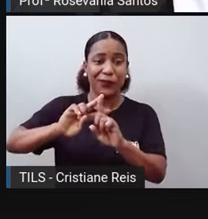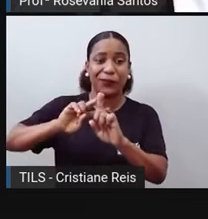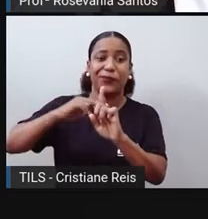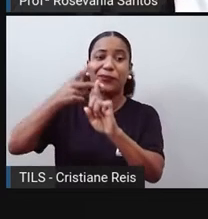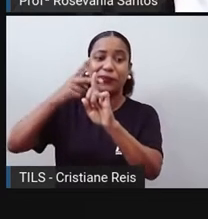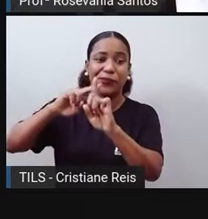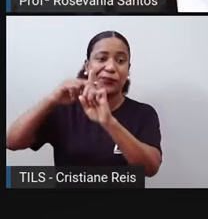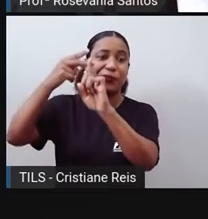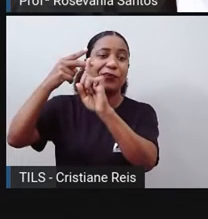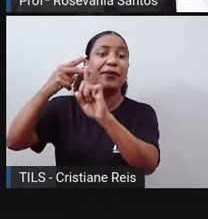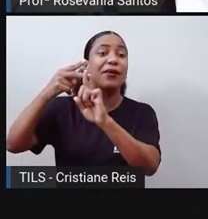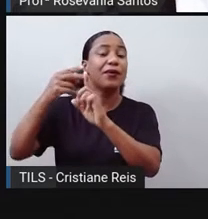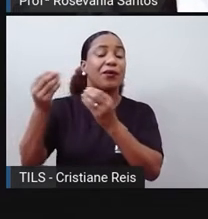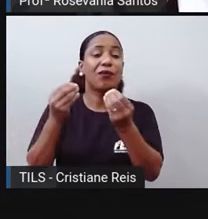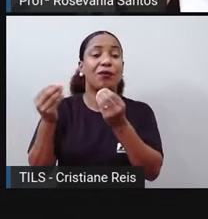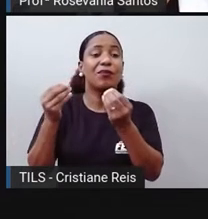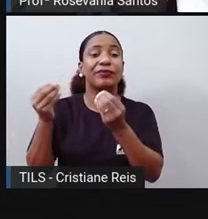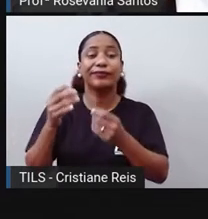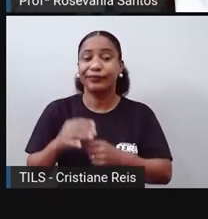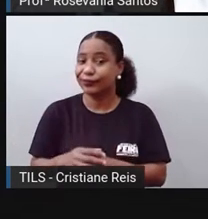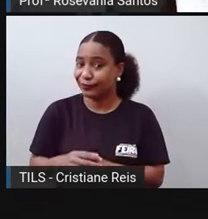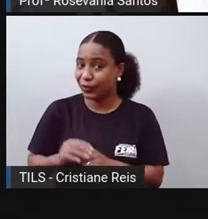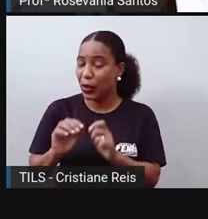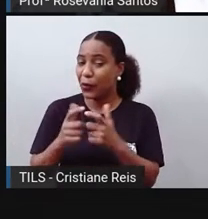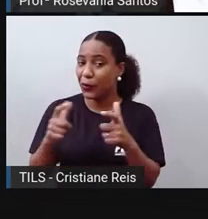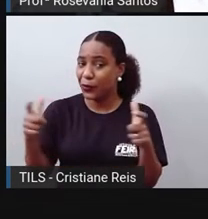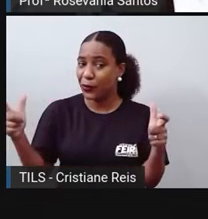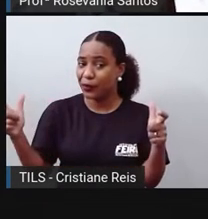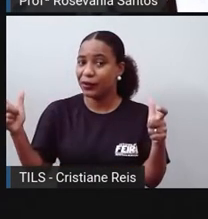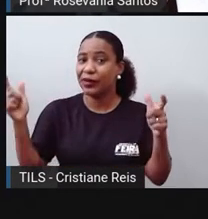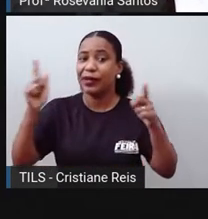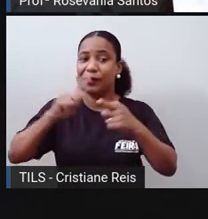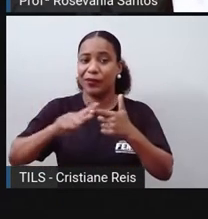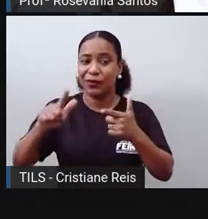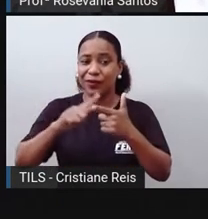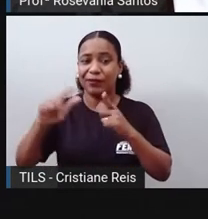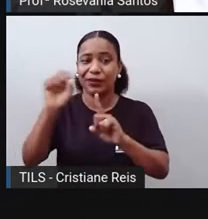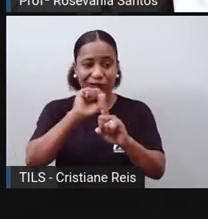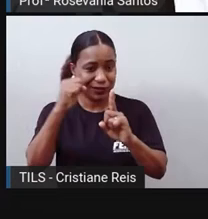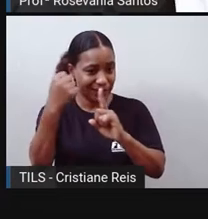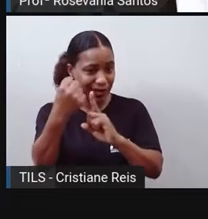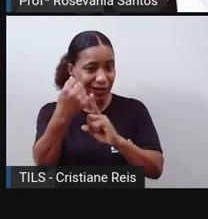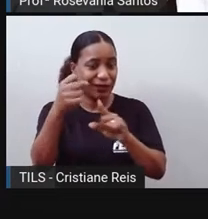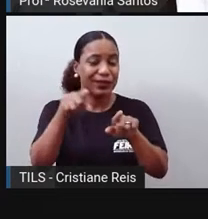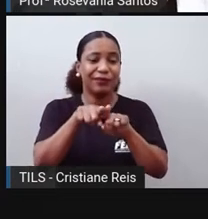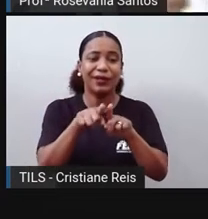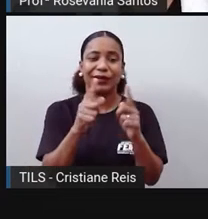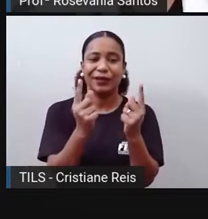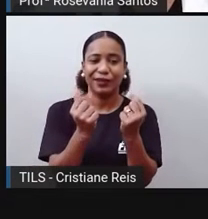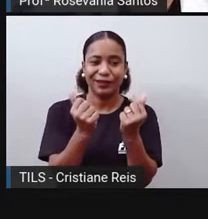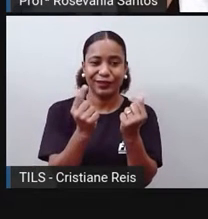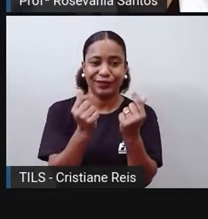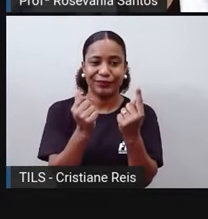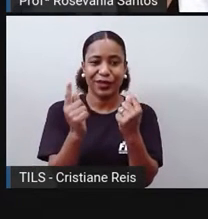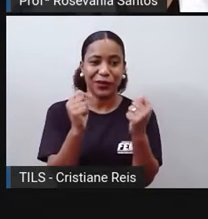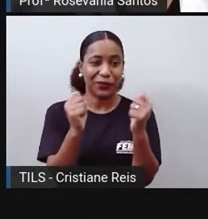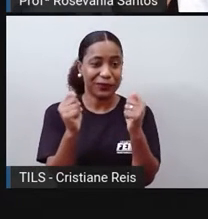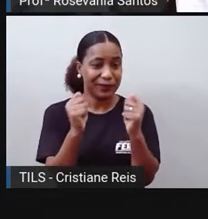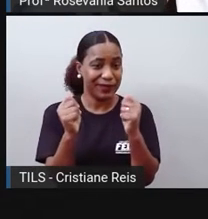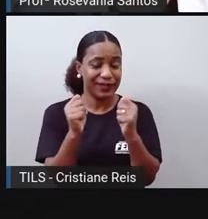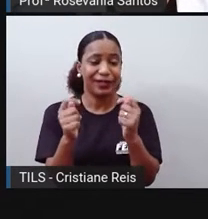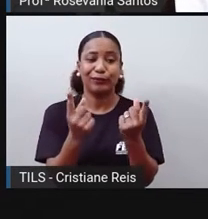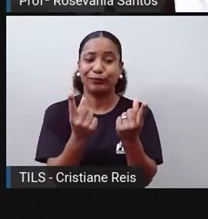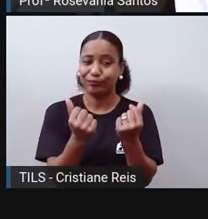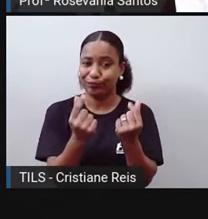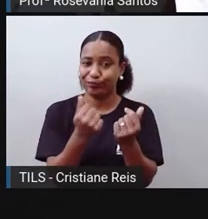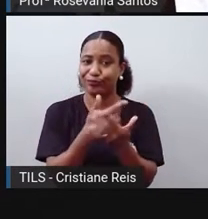do jeito que ia. Esses são problemas sociais que eu citei, problemas econômicos. Mas, né? Como eu estava falando